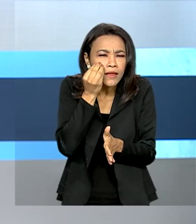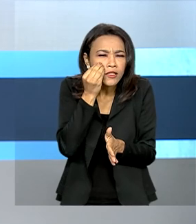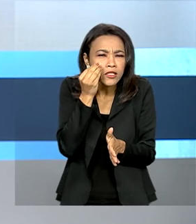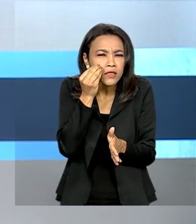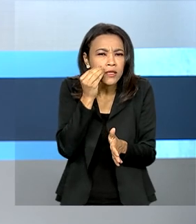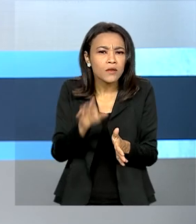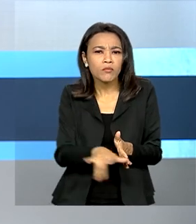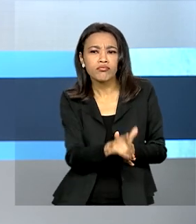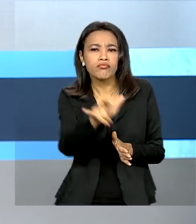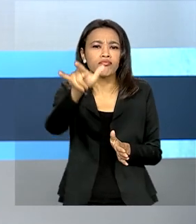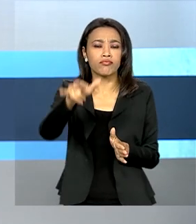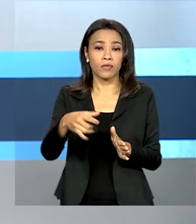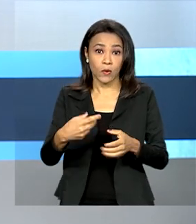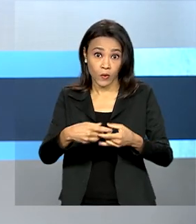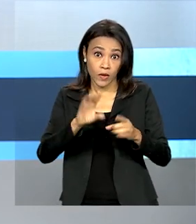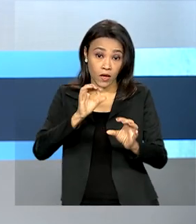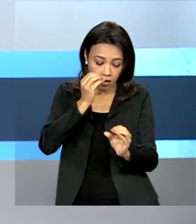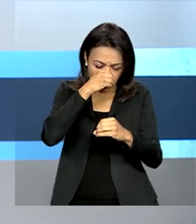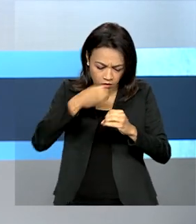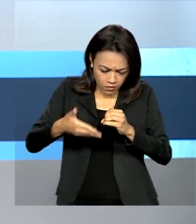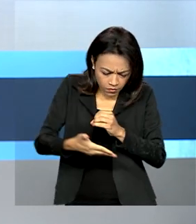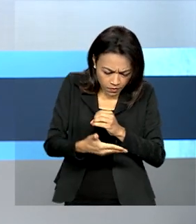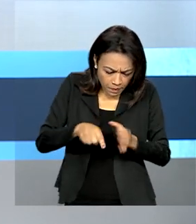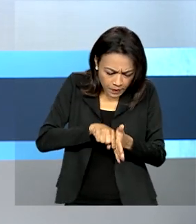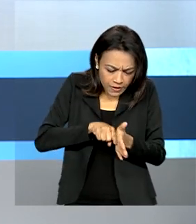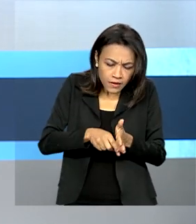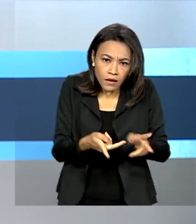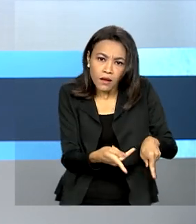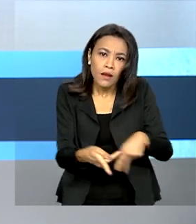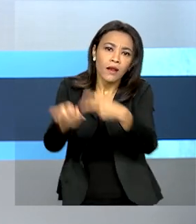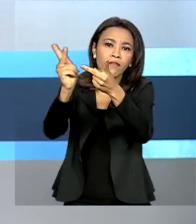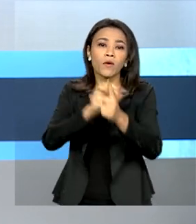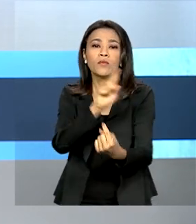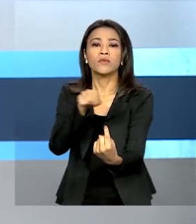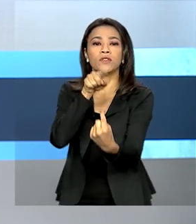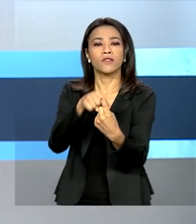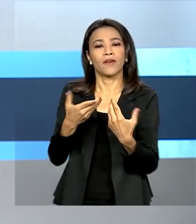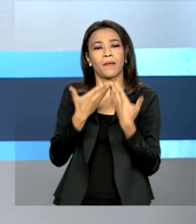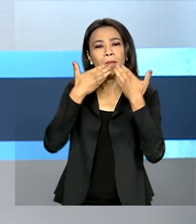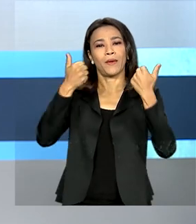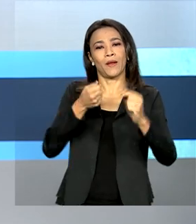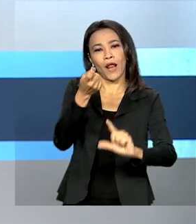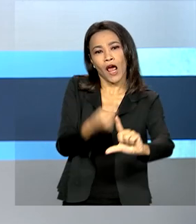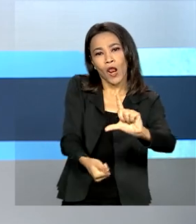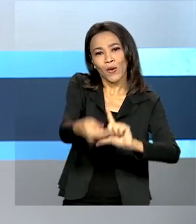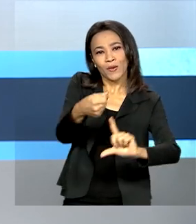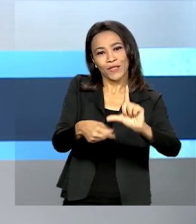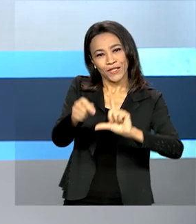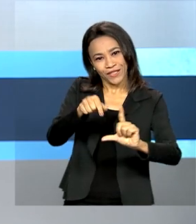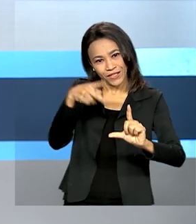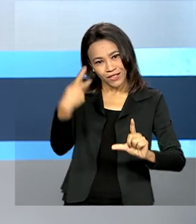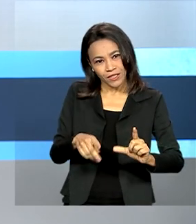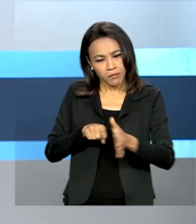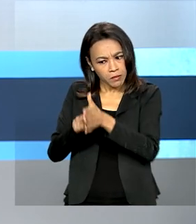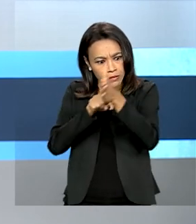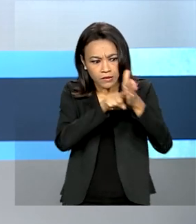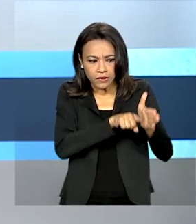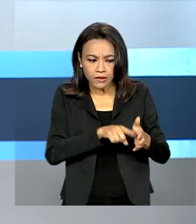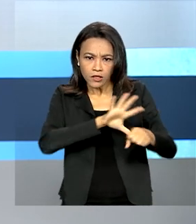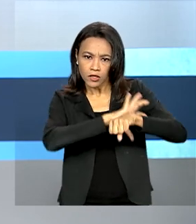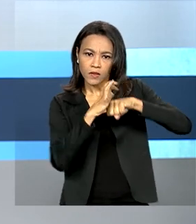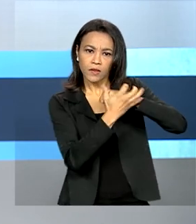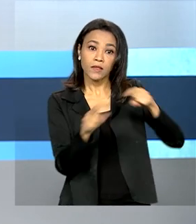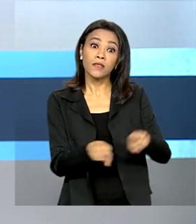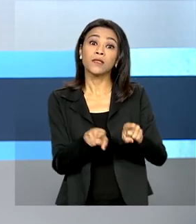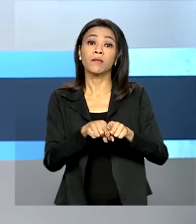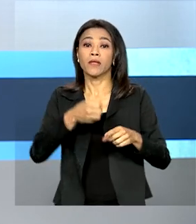material biológico com drones. Inicialmente, a ideia é melhorar a logística para a vigilância da Covid-19 e